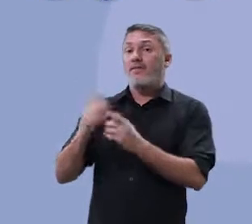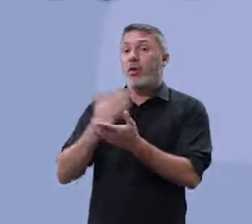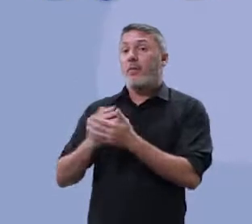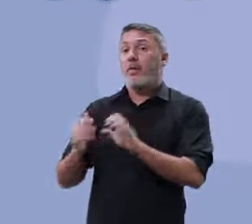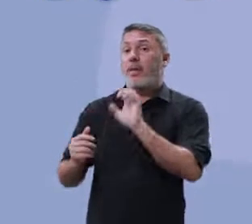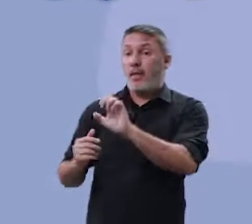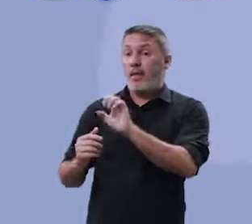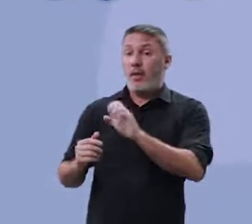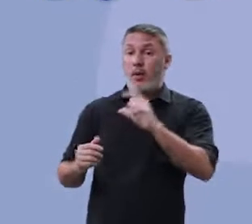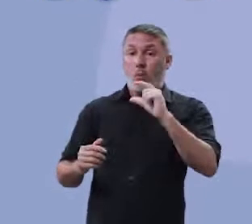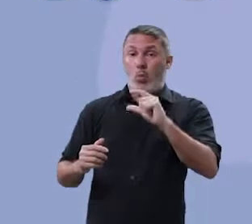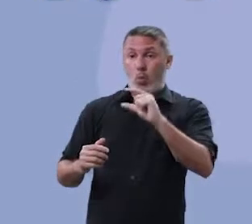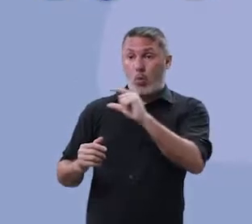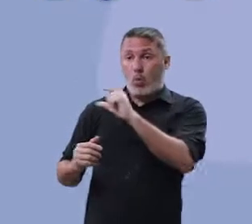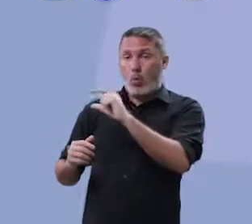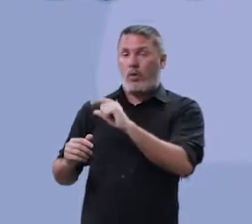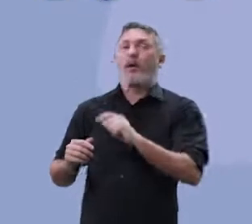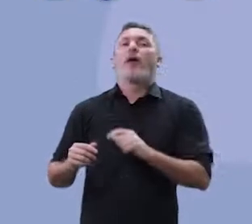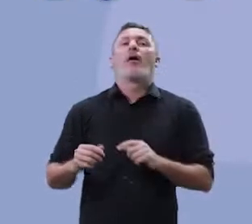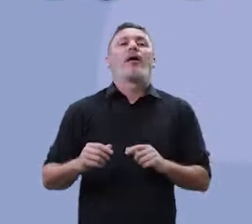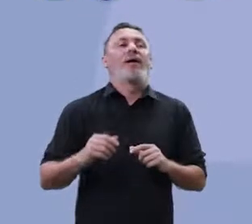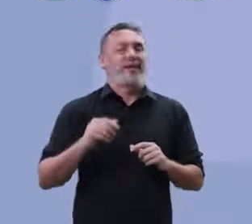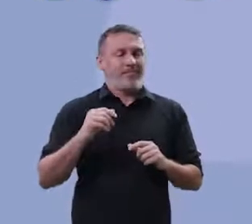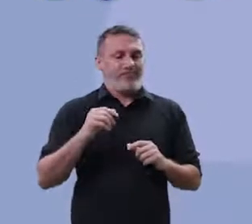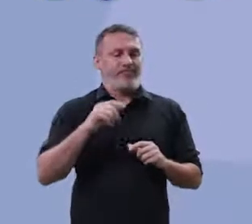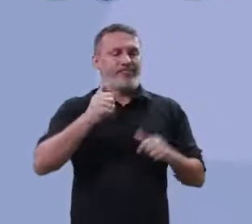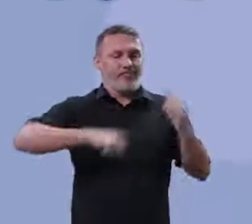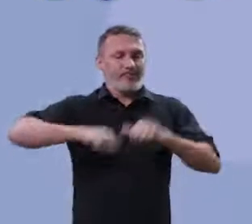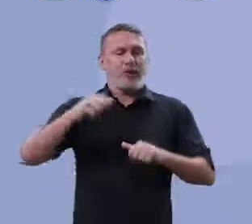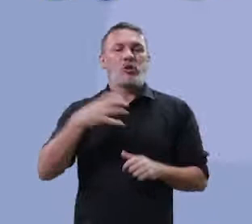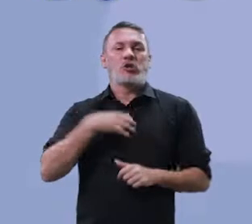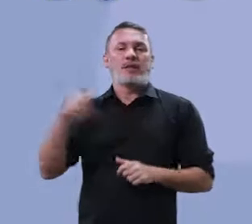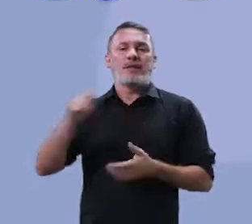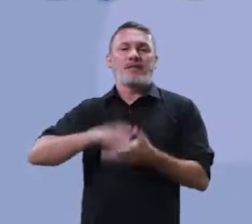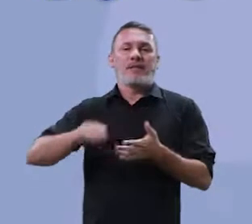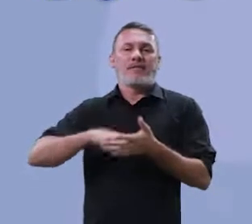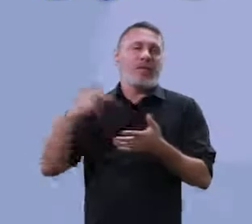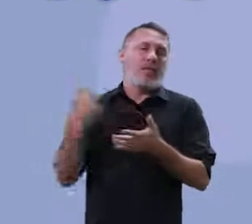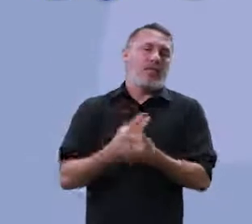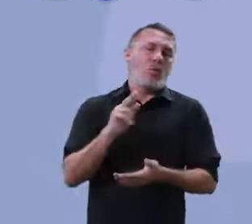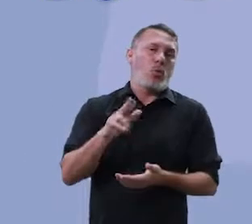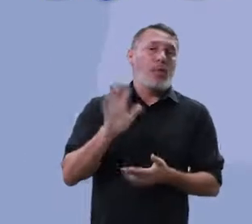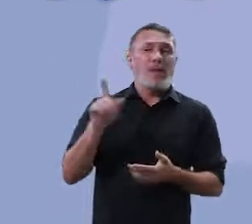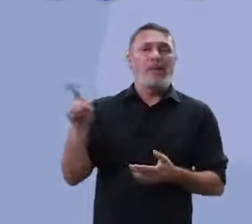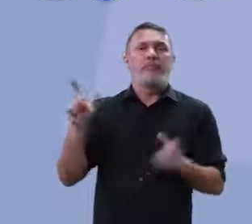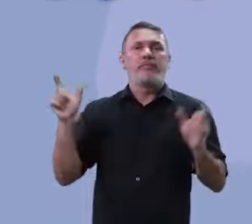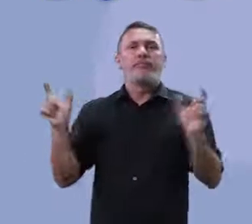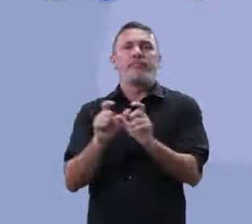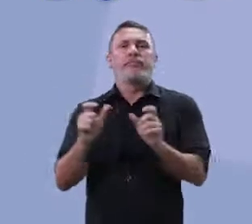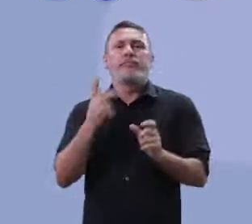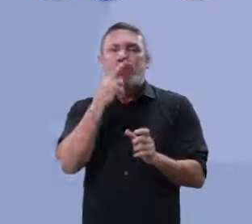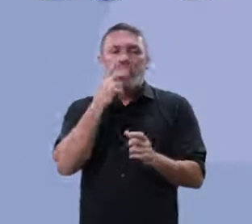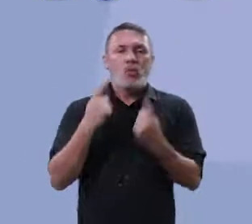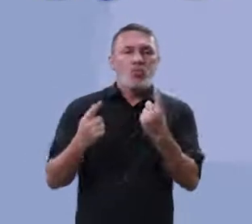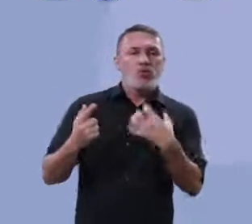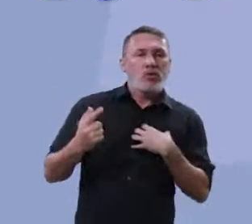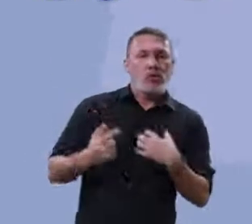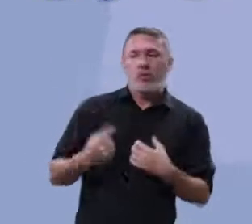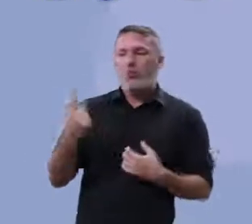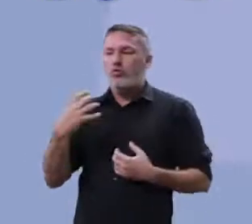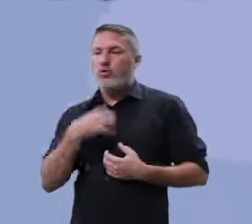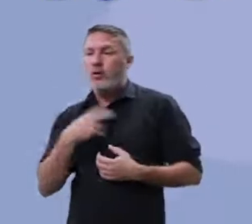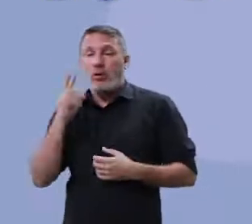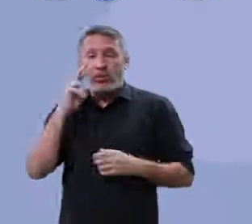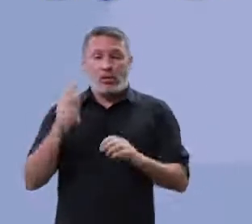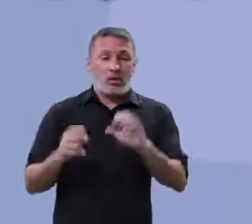daquela forma maiúscula, eles iam entender o seguinte. Olha, é o jeito que ele escreve, não foi um erro. Mas ali ele mostrou dois tipos de E.